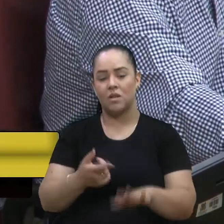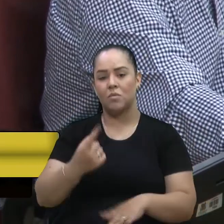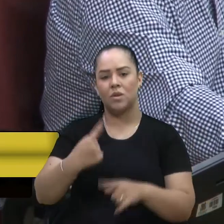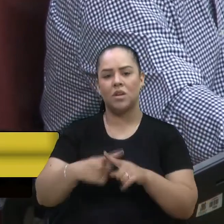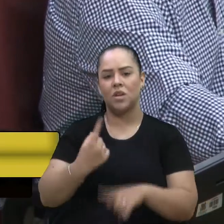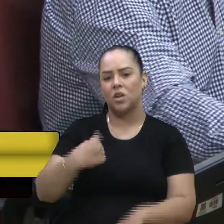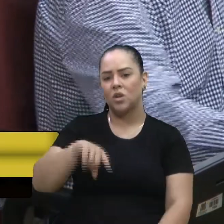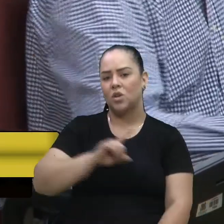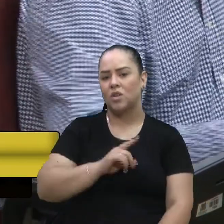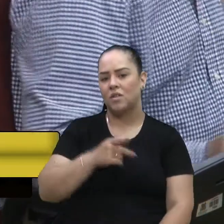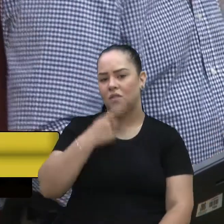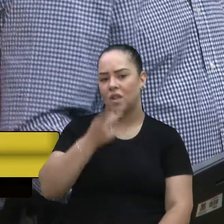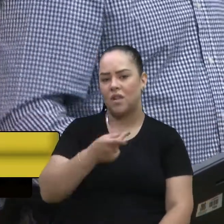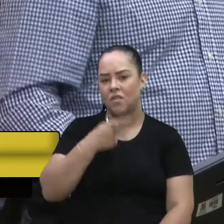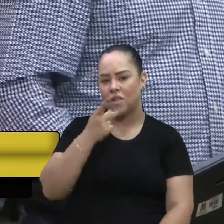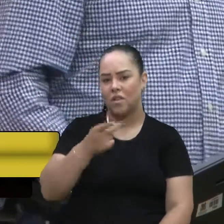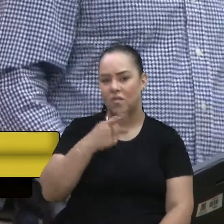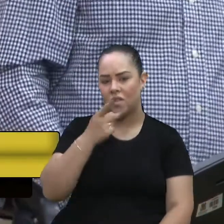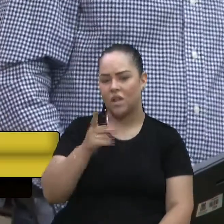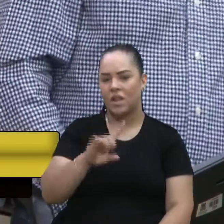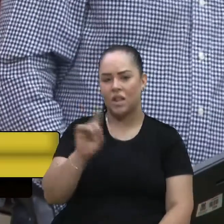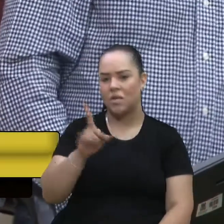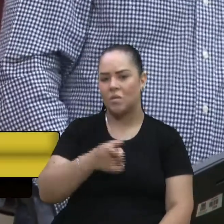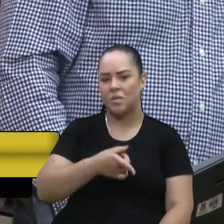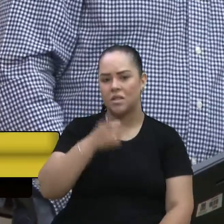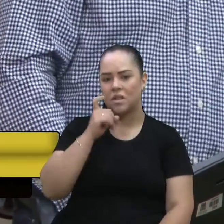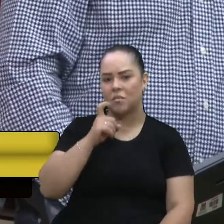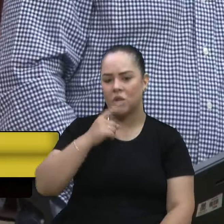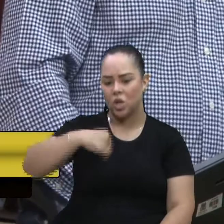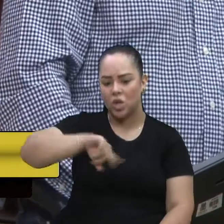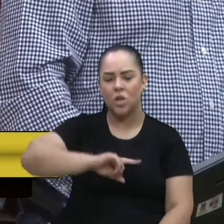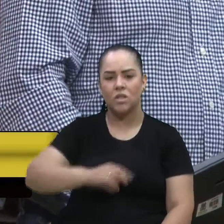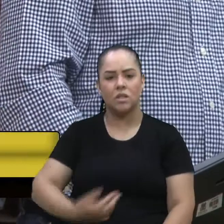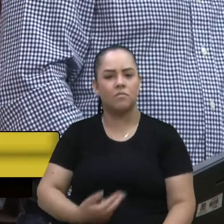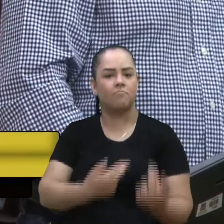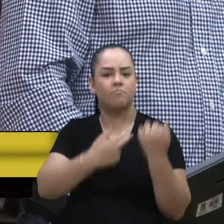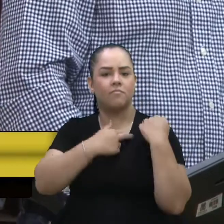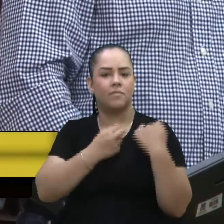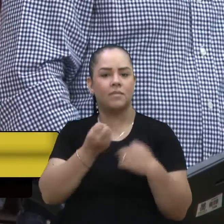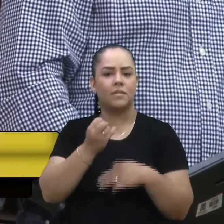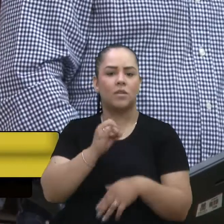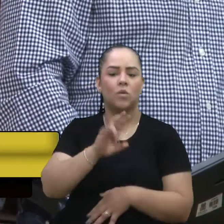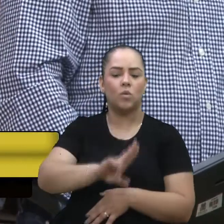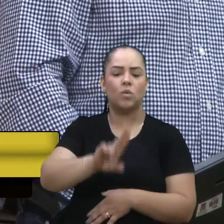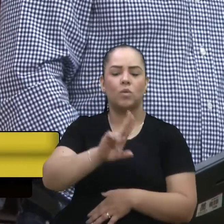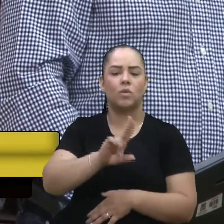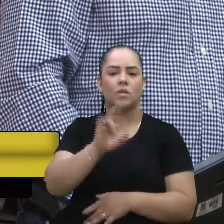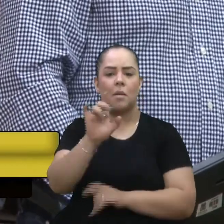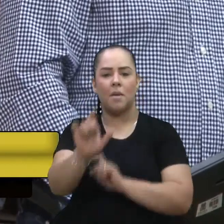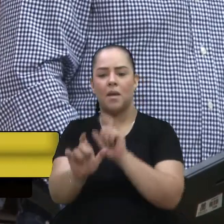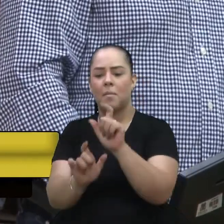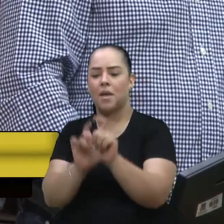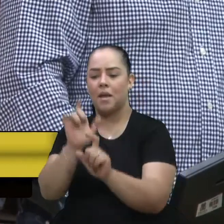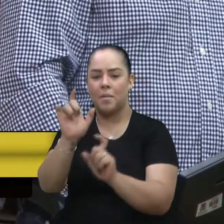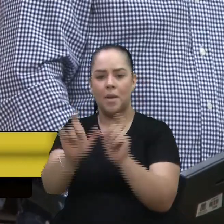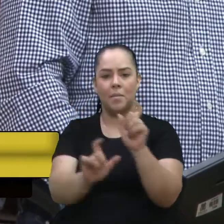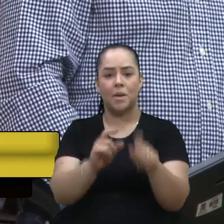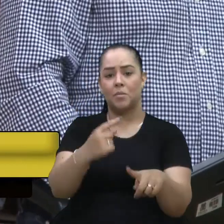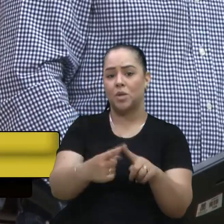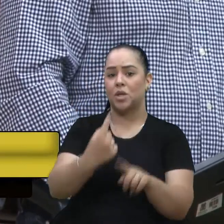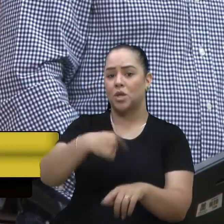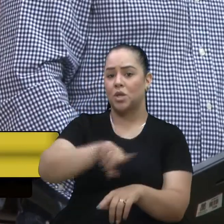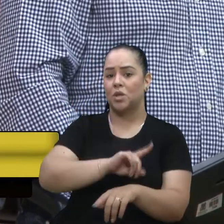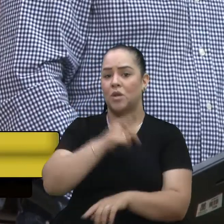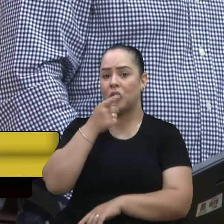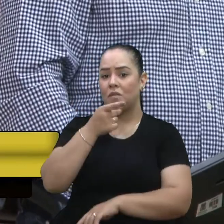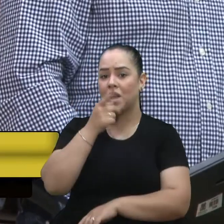muito e não se dá conta da nossa responsabilidade quando a gente usa as palavras aqui porque quando a gente fala aqui a